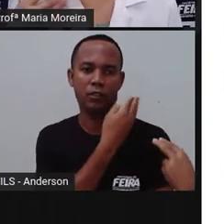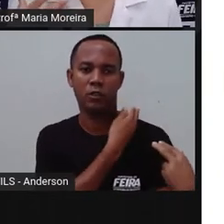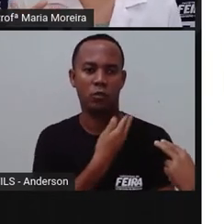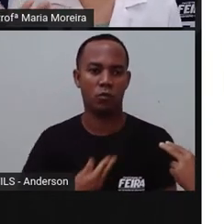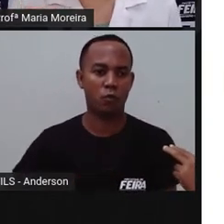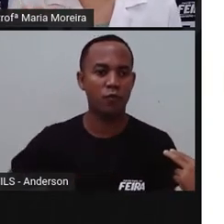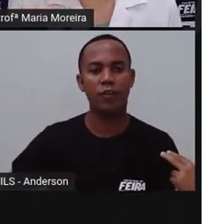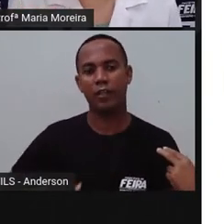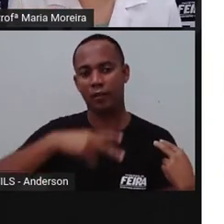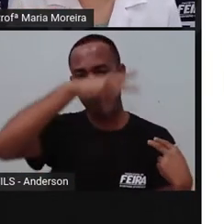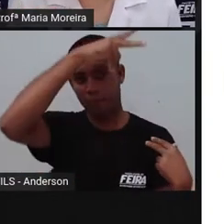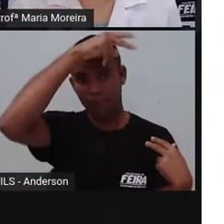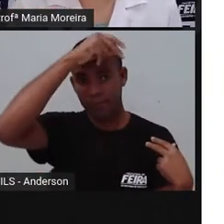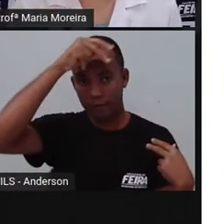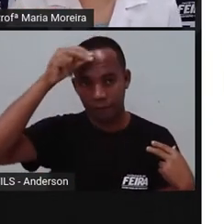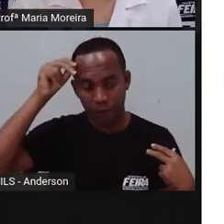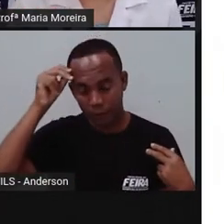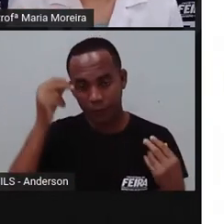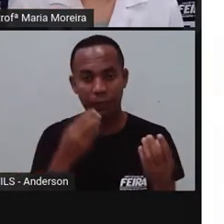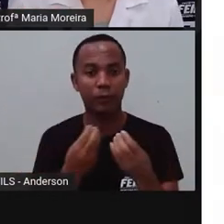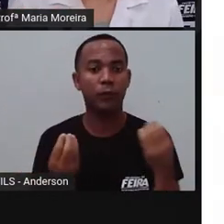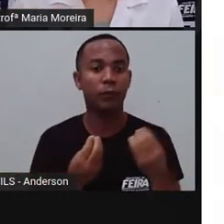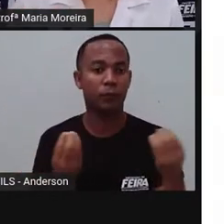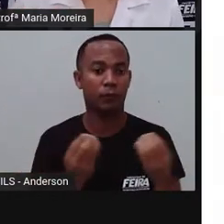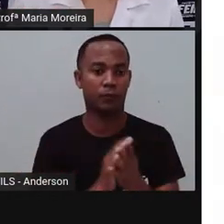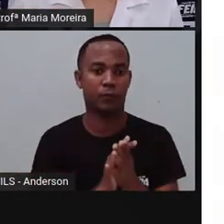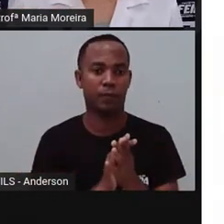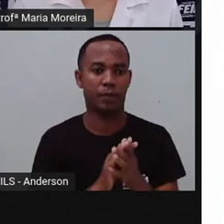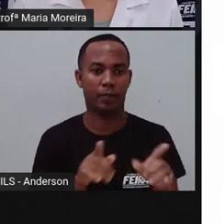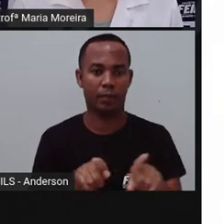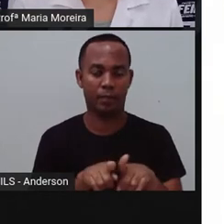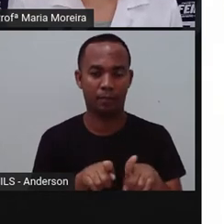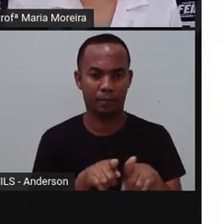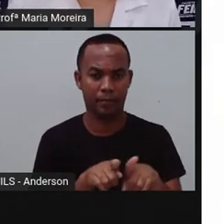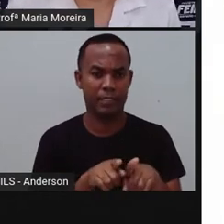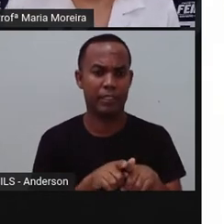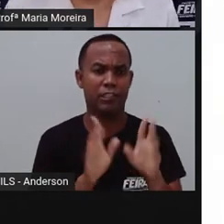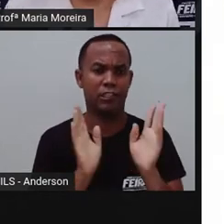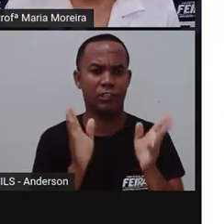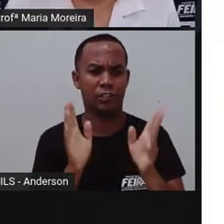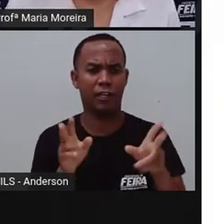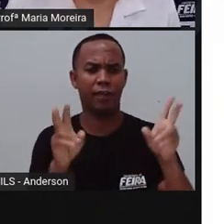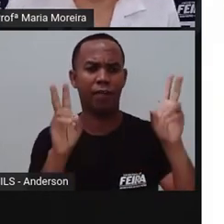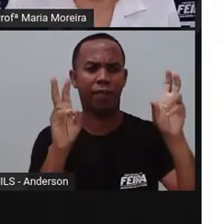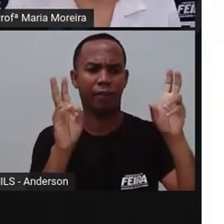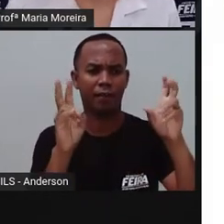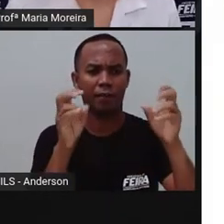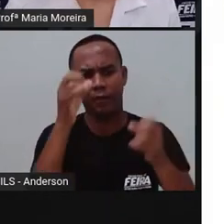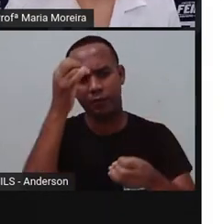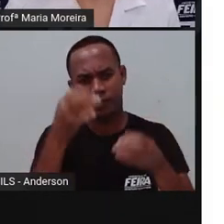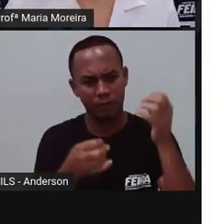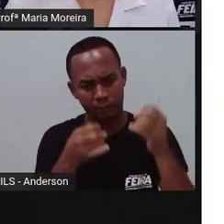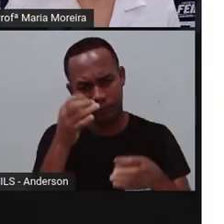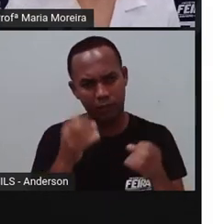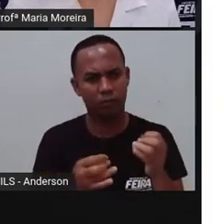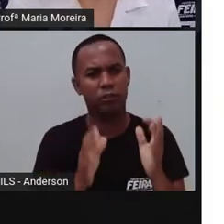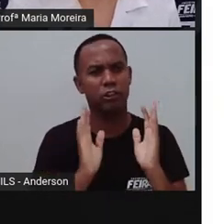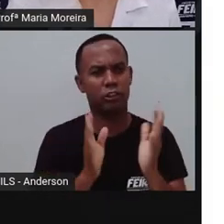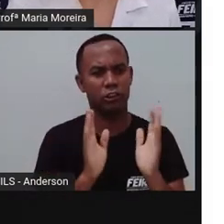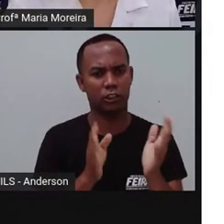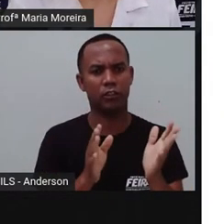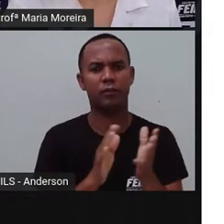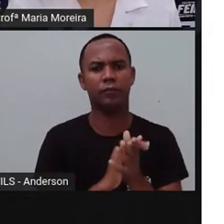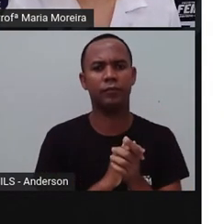é de responsabilidade de fato do prefeito, que também já foi um assunto que a gente já viu aqui outras vezes, né. Vamos lá.